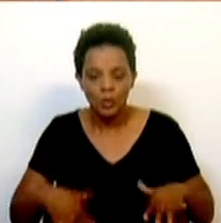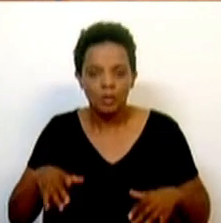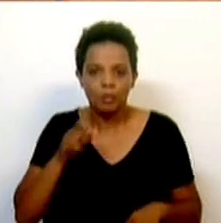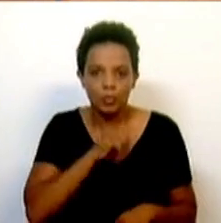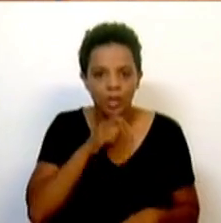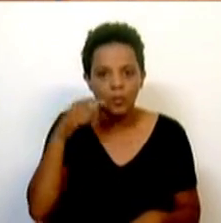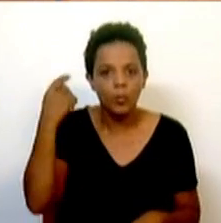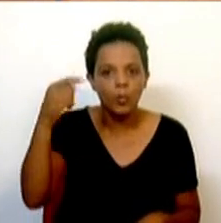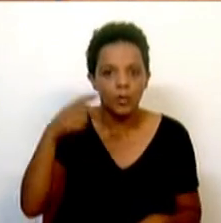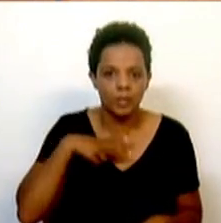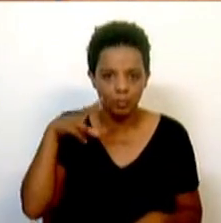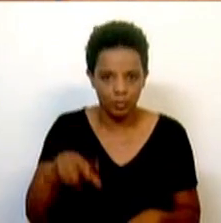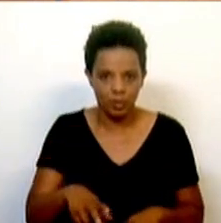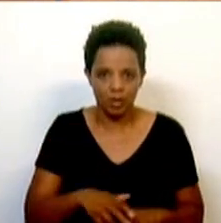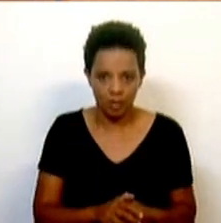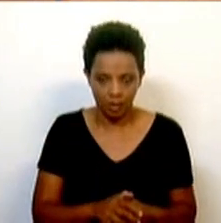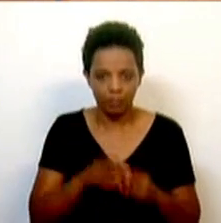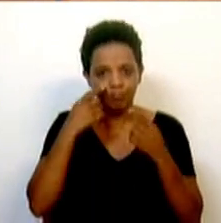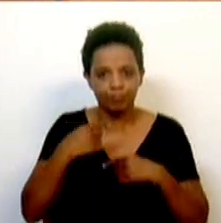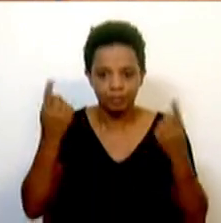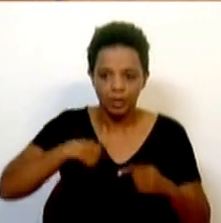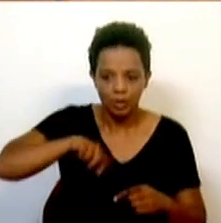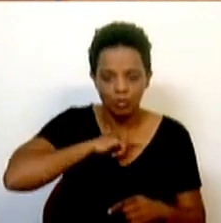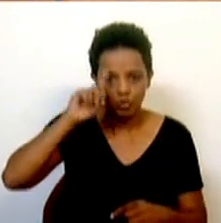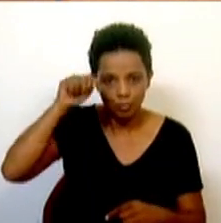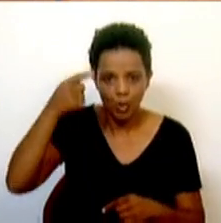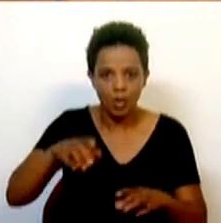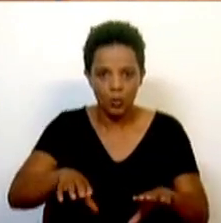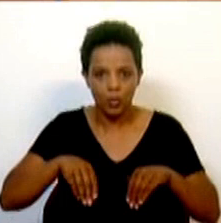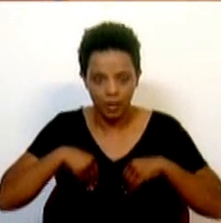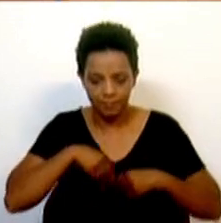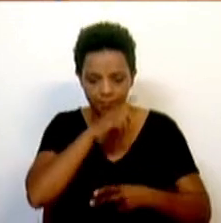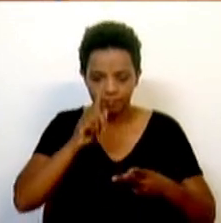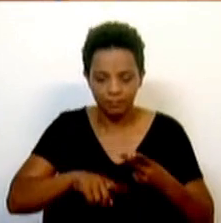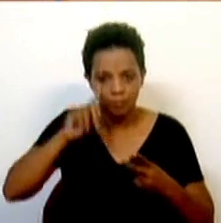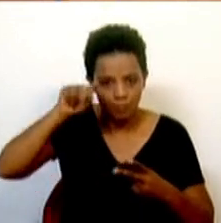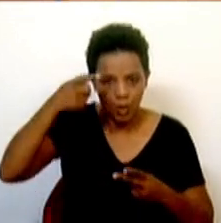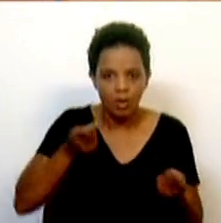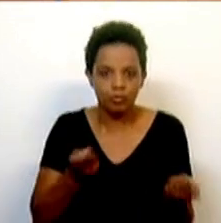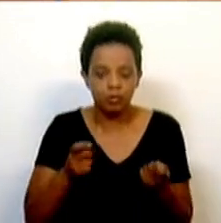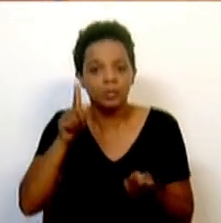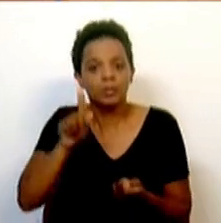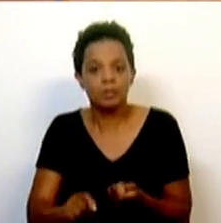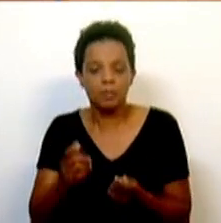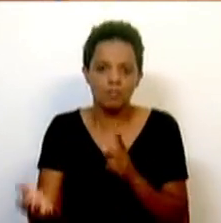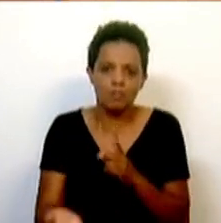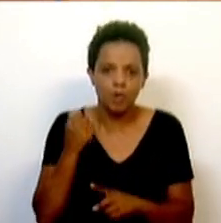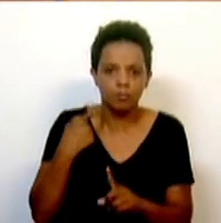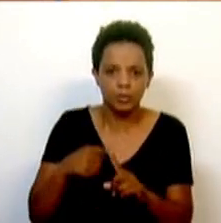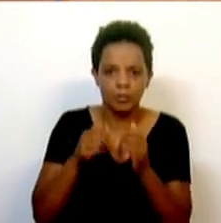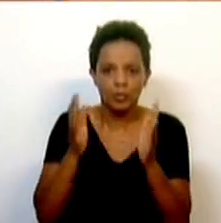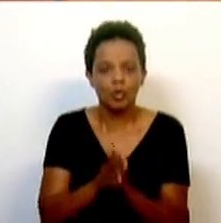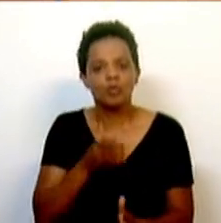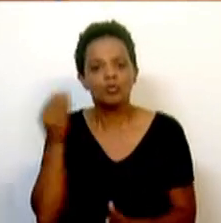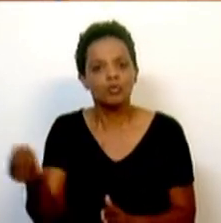oportunidade em Portugal de demonstrar que sabemos acolher, sabemos organizar e que será um sucesso para todos os